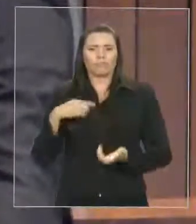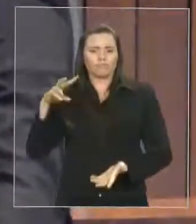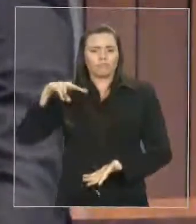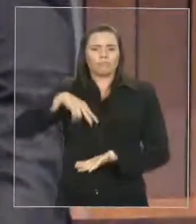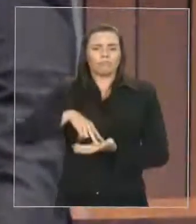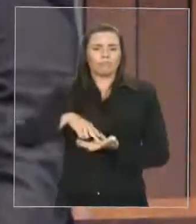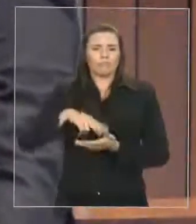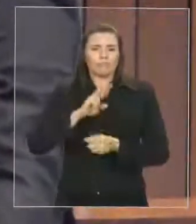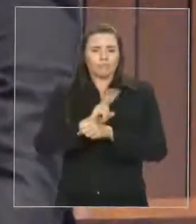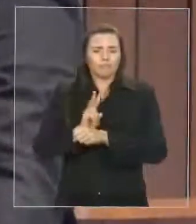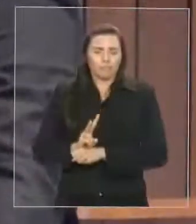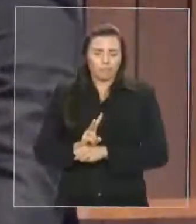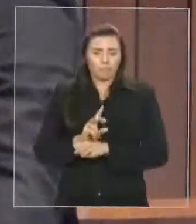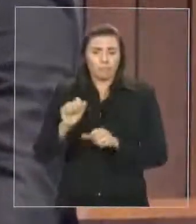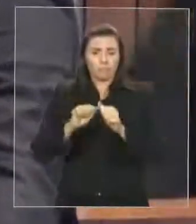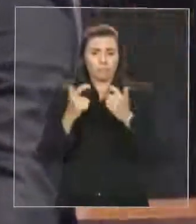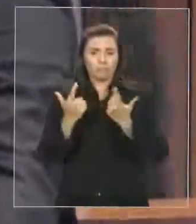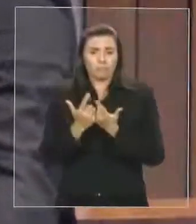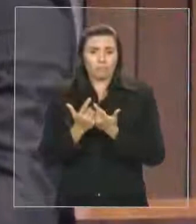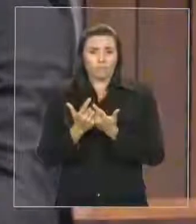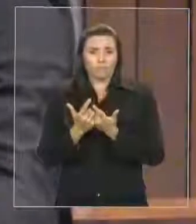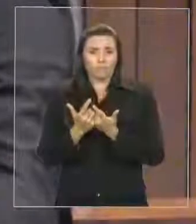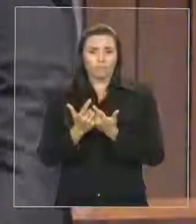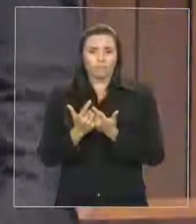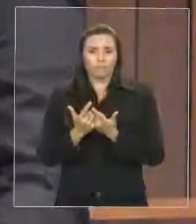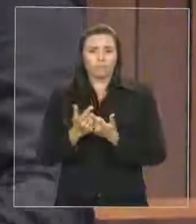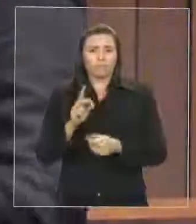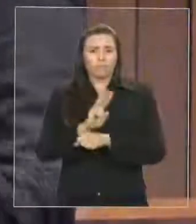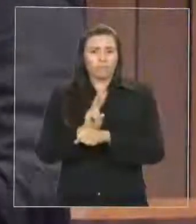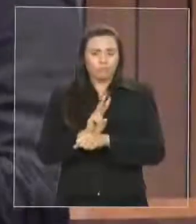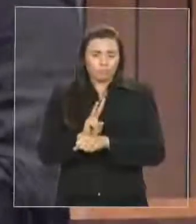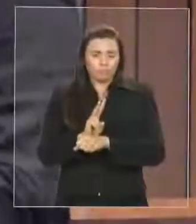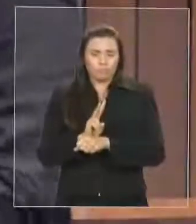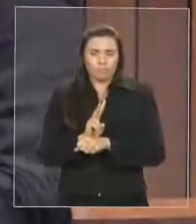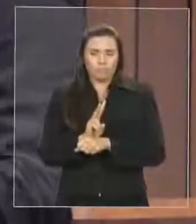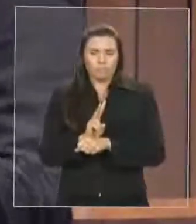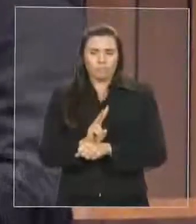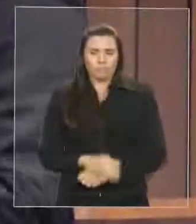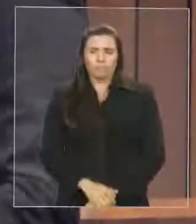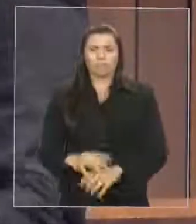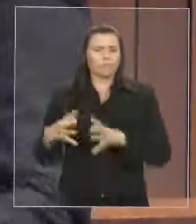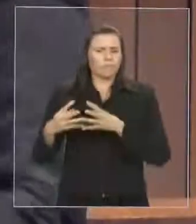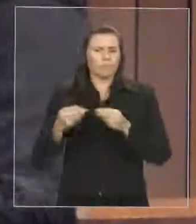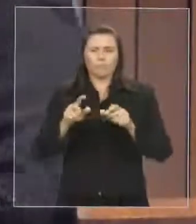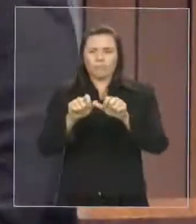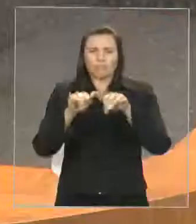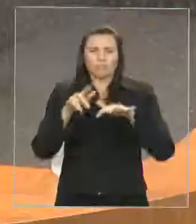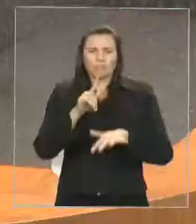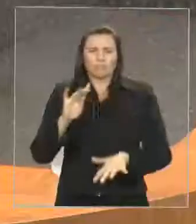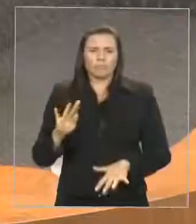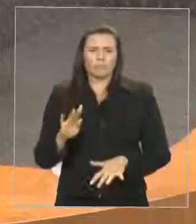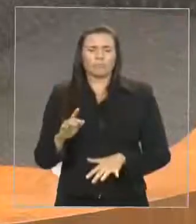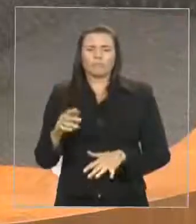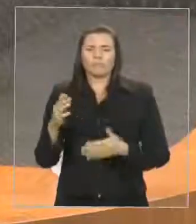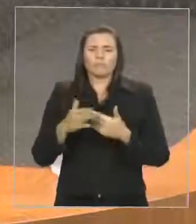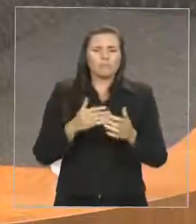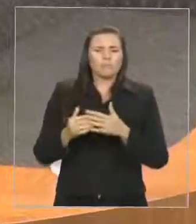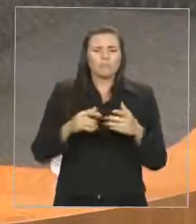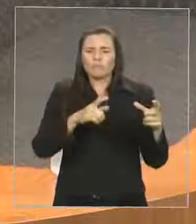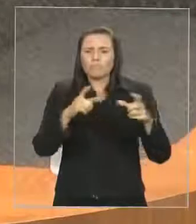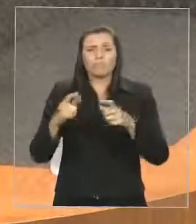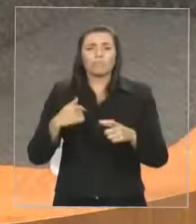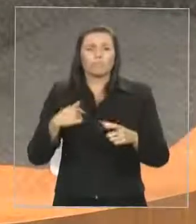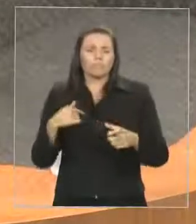em defesa do Poder Legislativo, em defesa da Assembleia Legislativa do Estado do Maranhão, em todos os eventos, todas as audiências, todos os lugares onde eu me